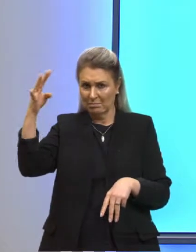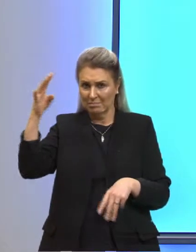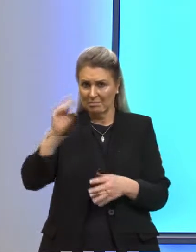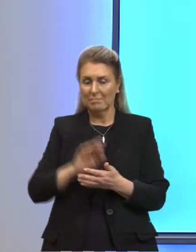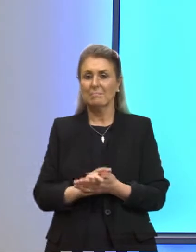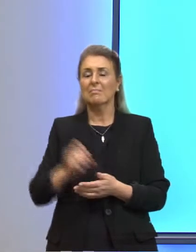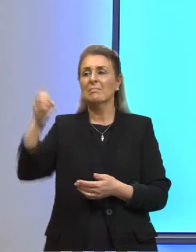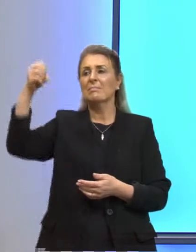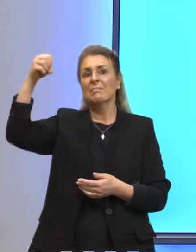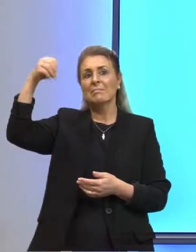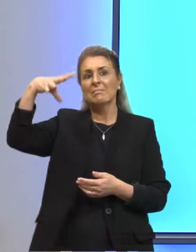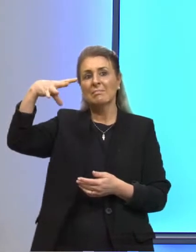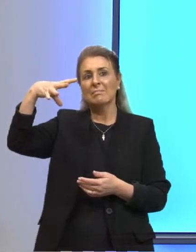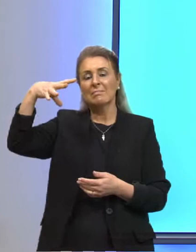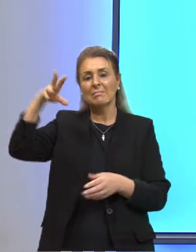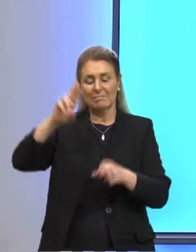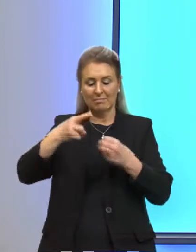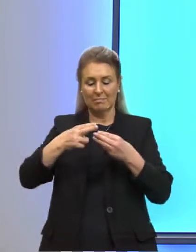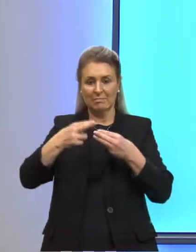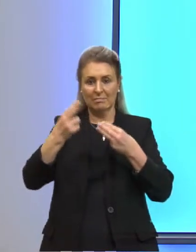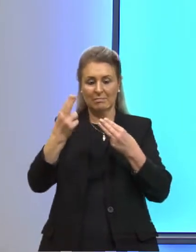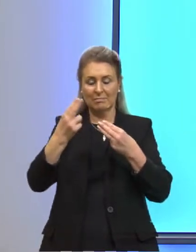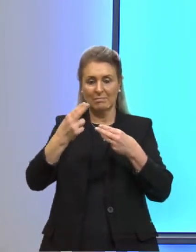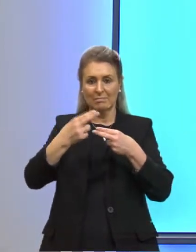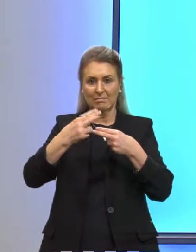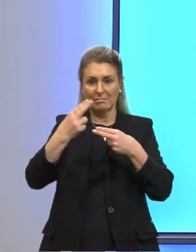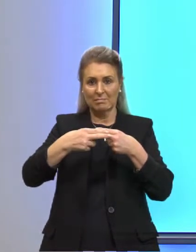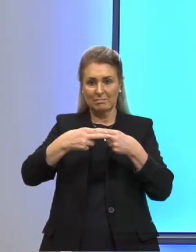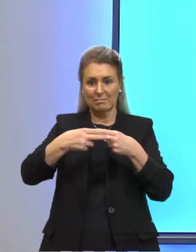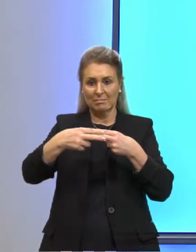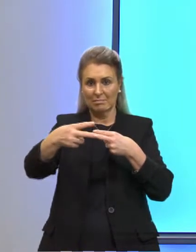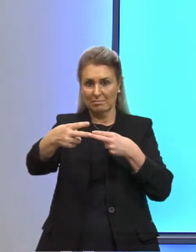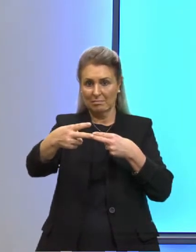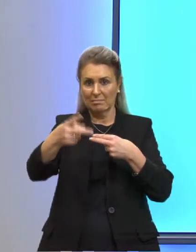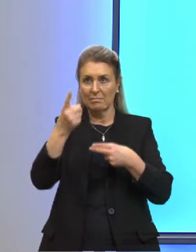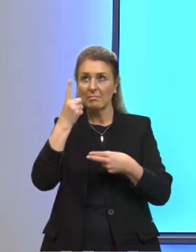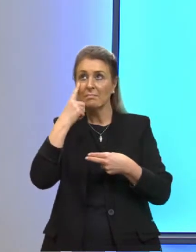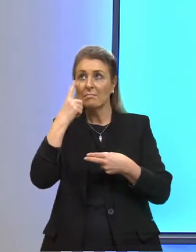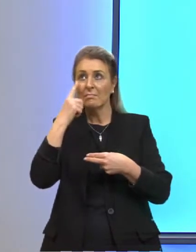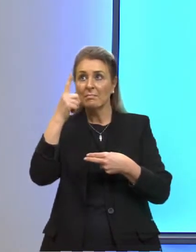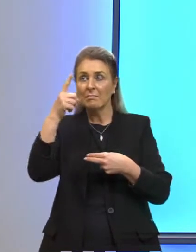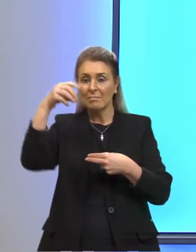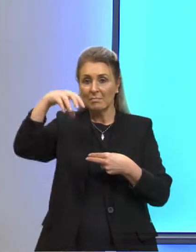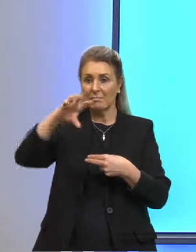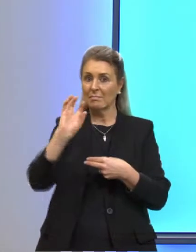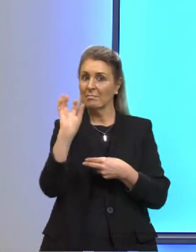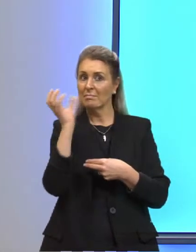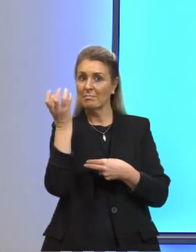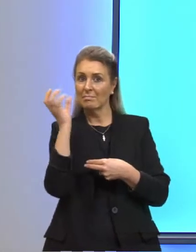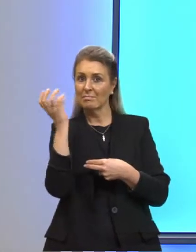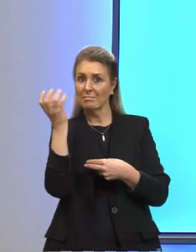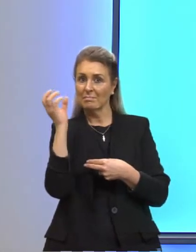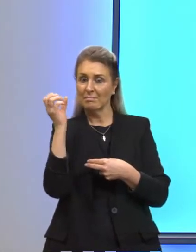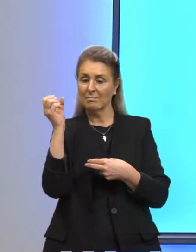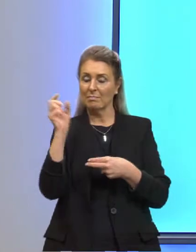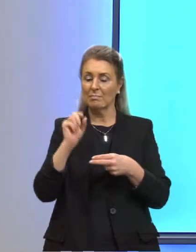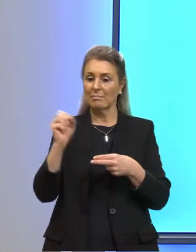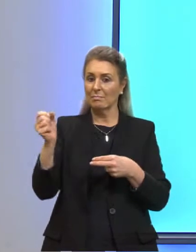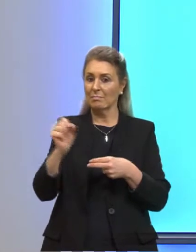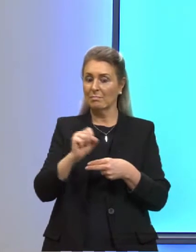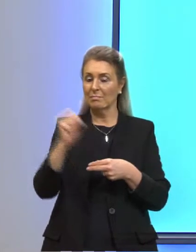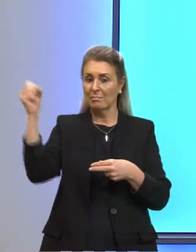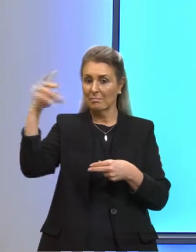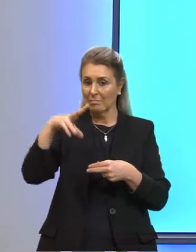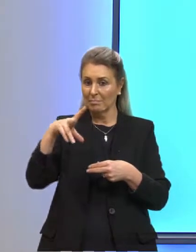a luz como uma radiação eletromagnética. Luz que a gente enxerga. A luz, a lâmpada, ou essa luz aqui da imagem.